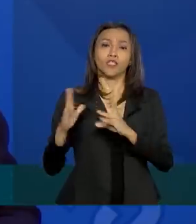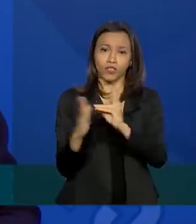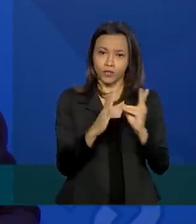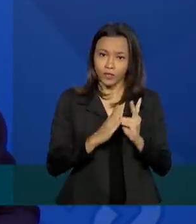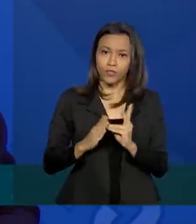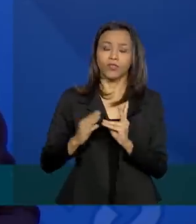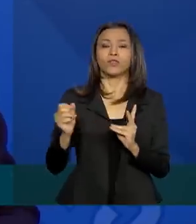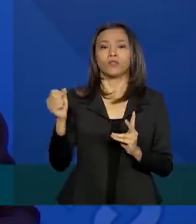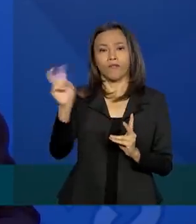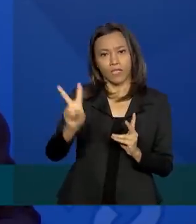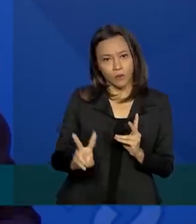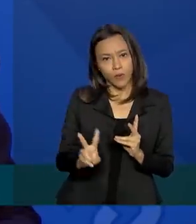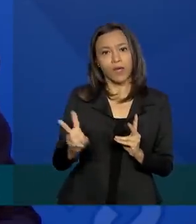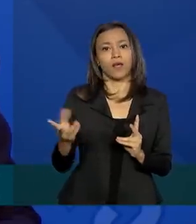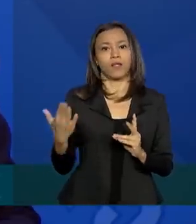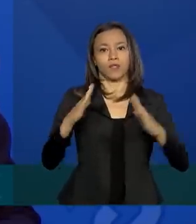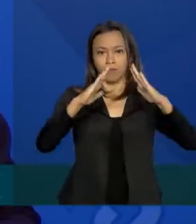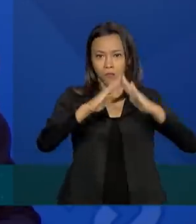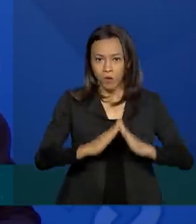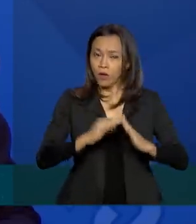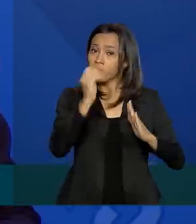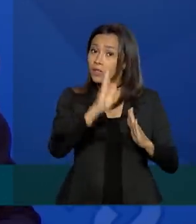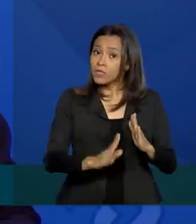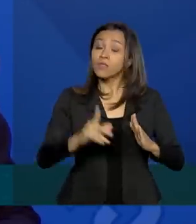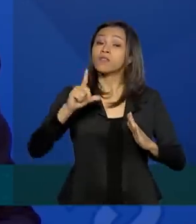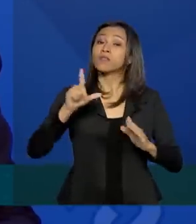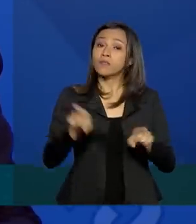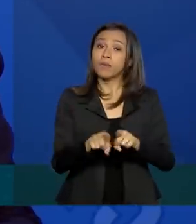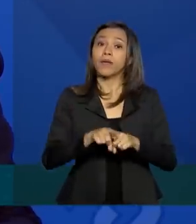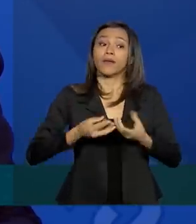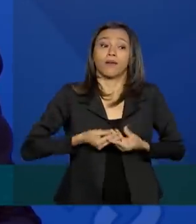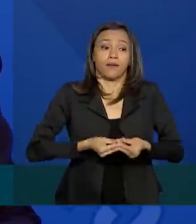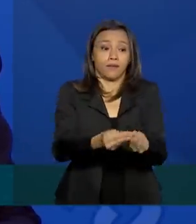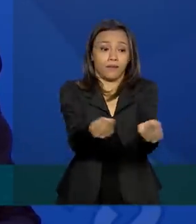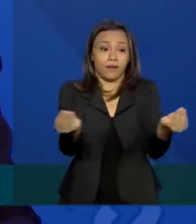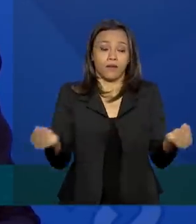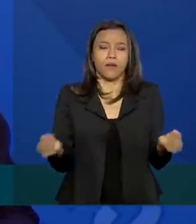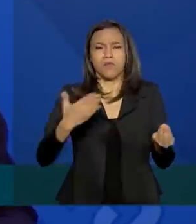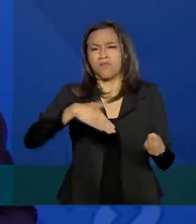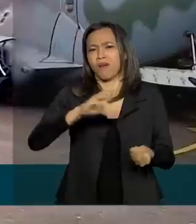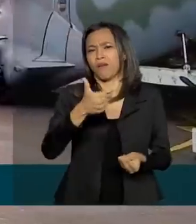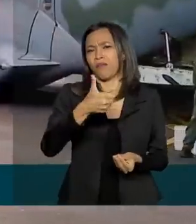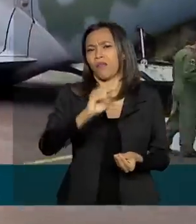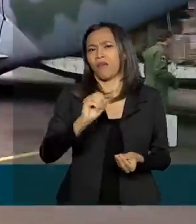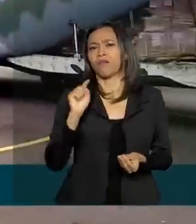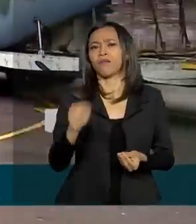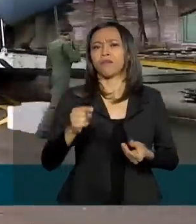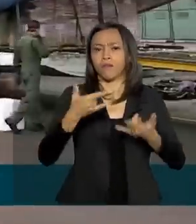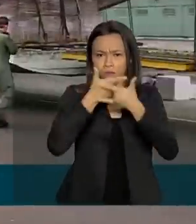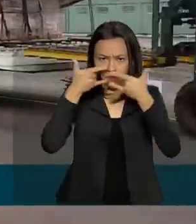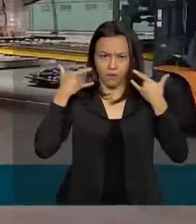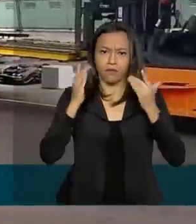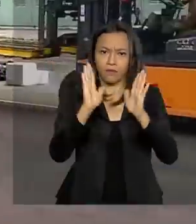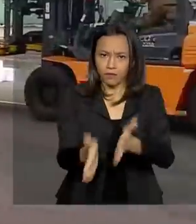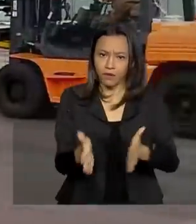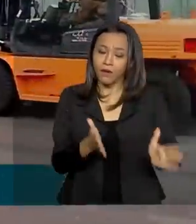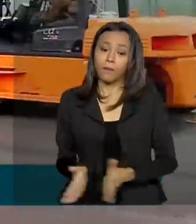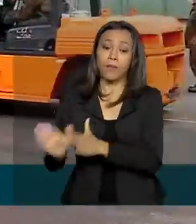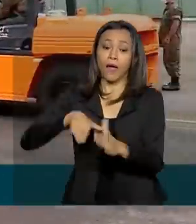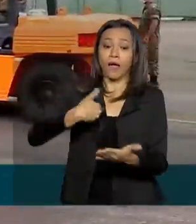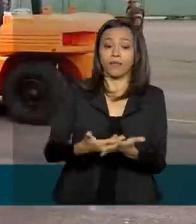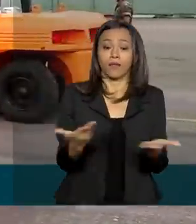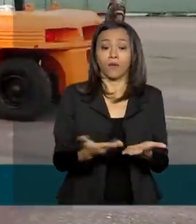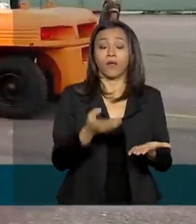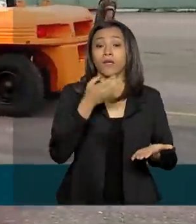Tivemos agora recentemente lá com entrega de máscaras pela sociedade civil, mais de 10 mil máscaras. Até o momento, mais de 600